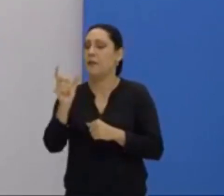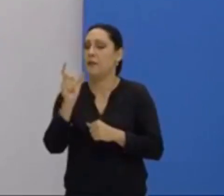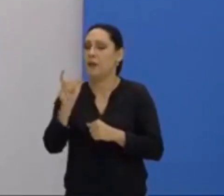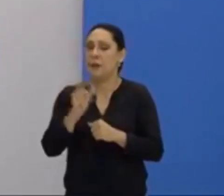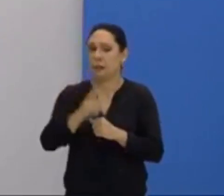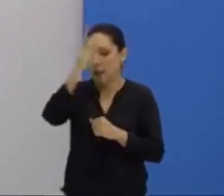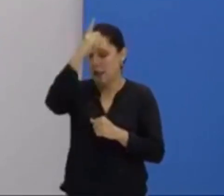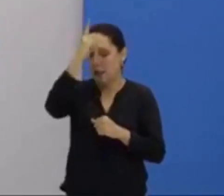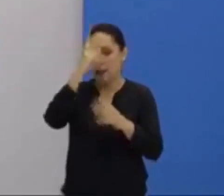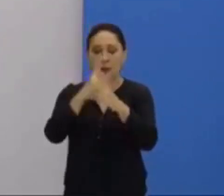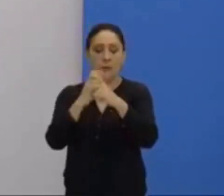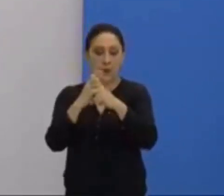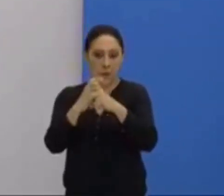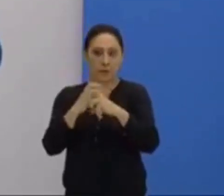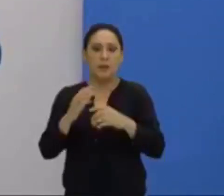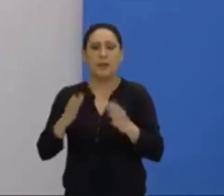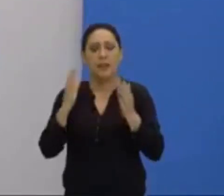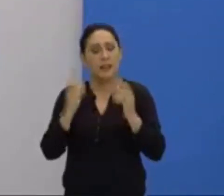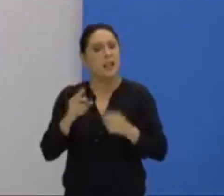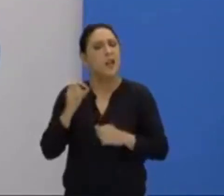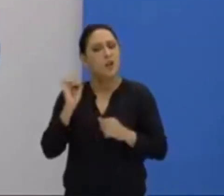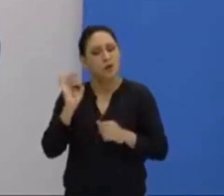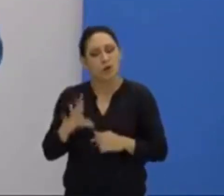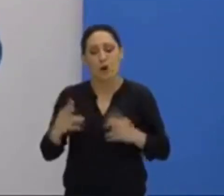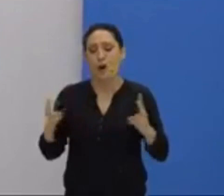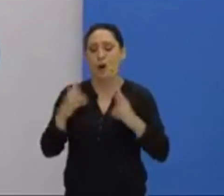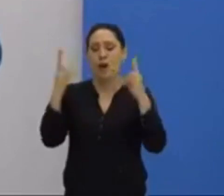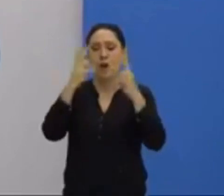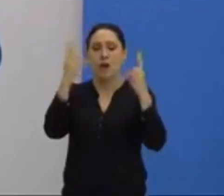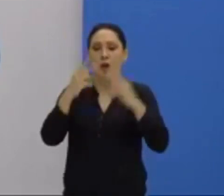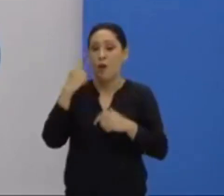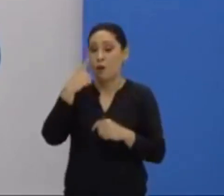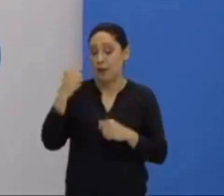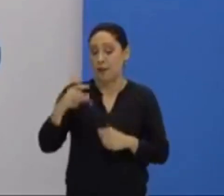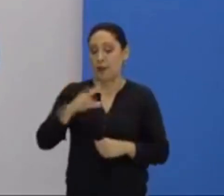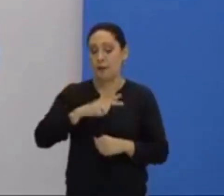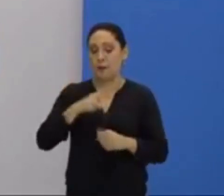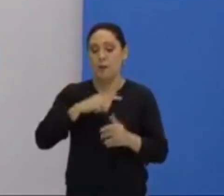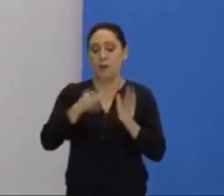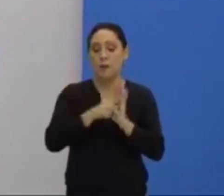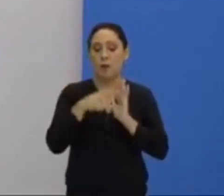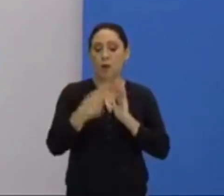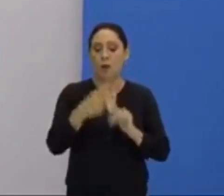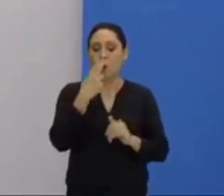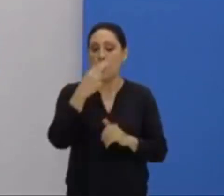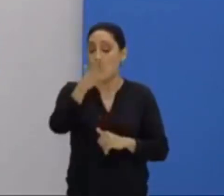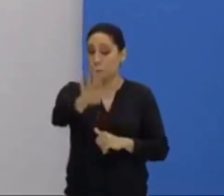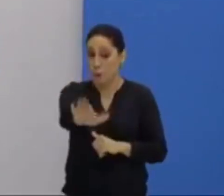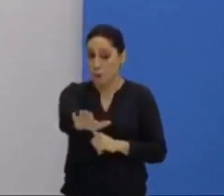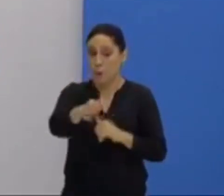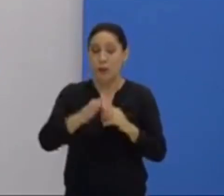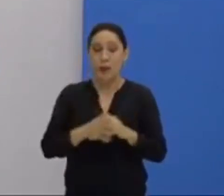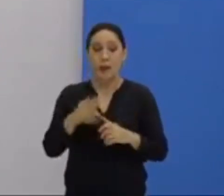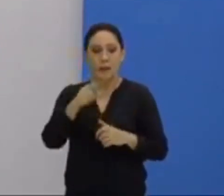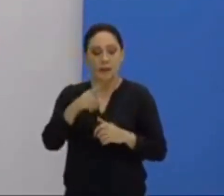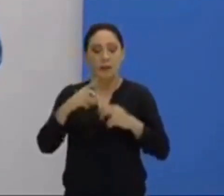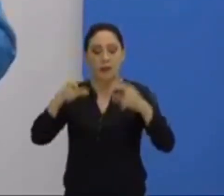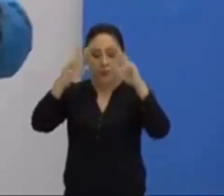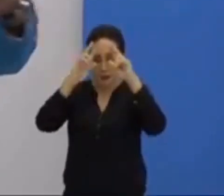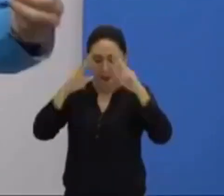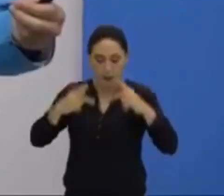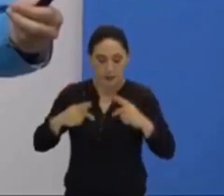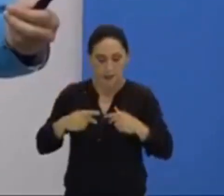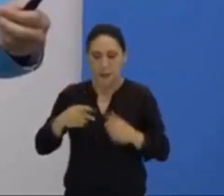pela Alemanha nazista, que queria apenas referendar os interesses pessoais do Adolf Hitler, né? É você ter seres humanos,